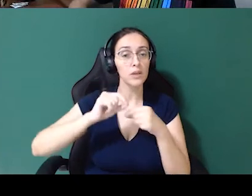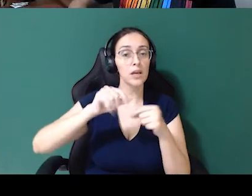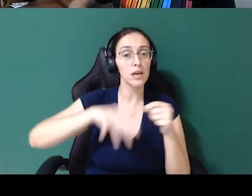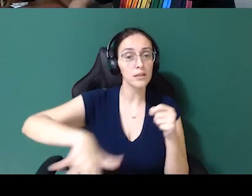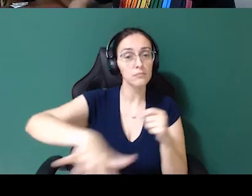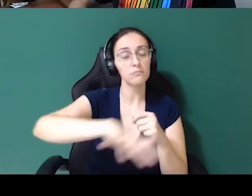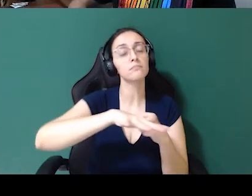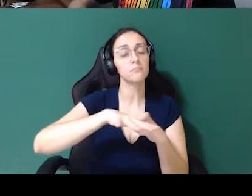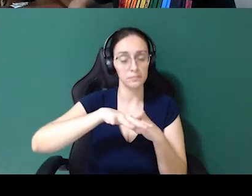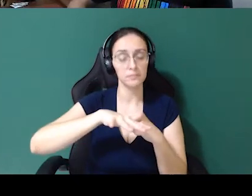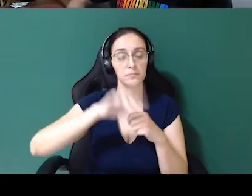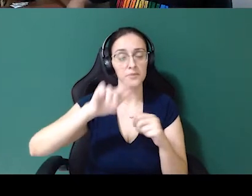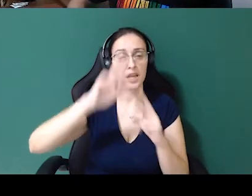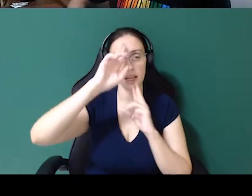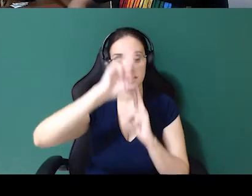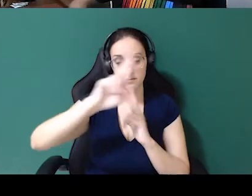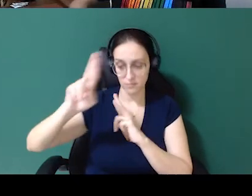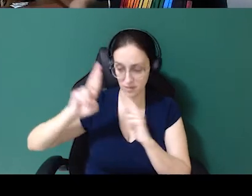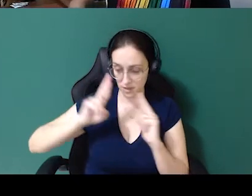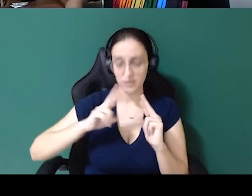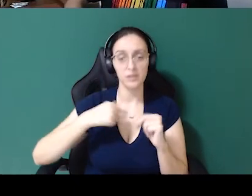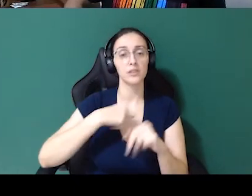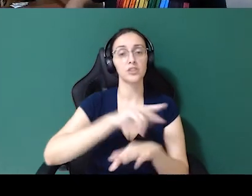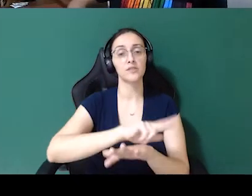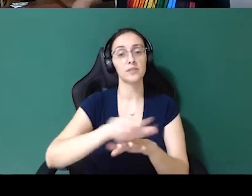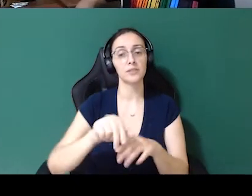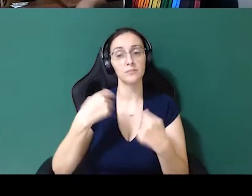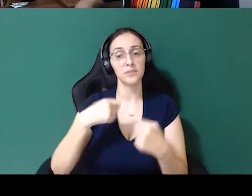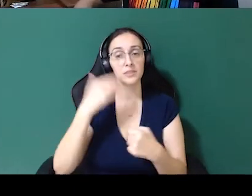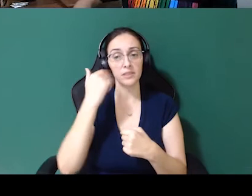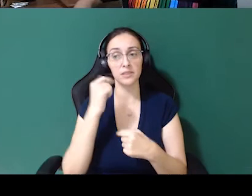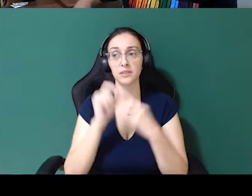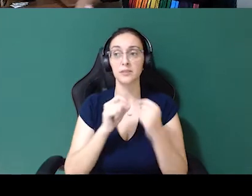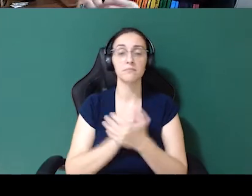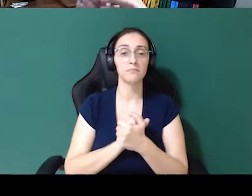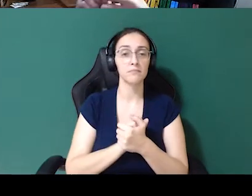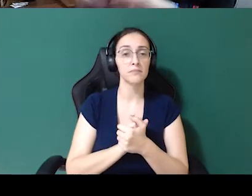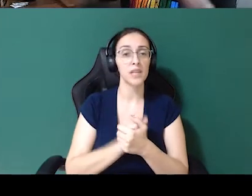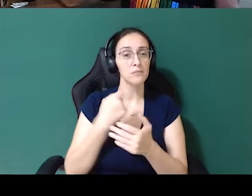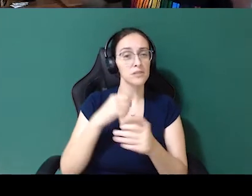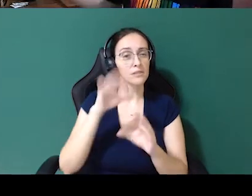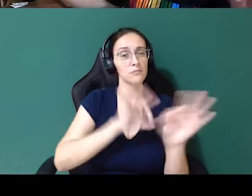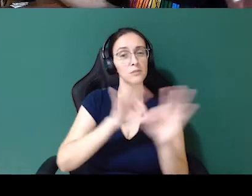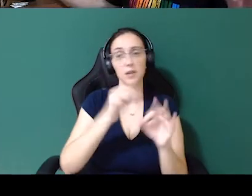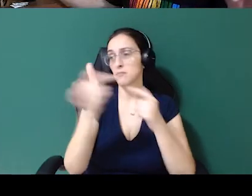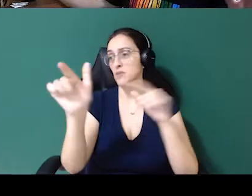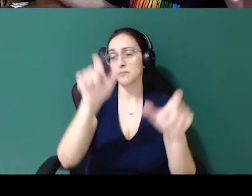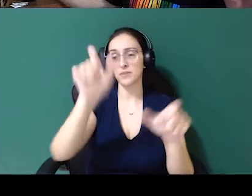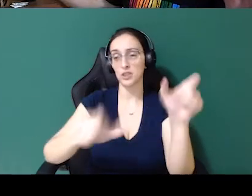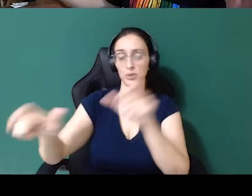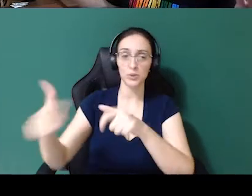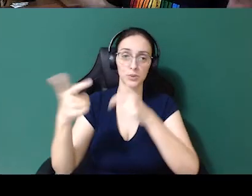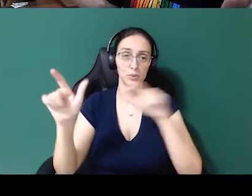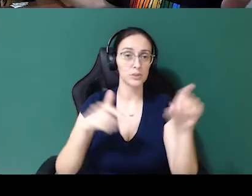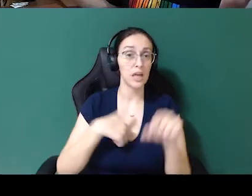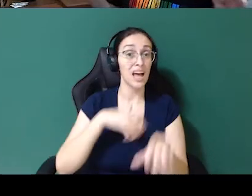ambiente que respeita a diversidade. A gente precisa saber que... A gente precisa preparar as outras pessoas que